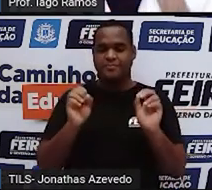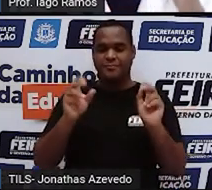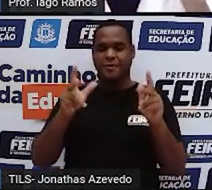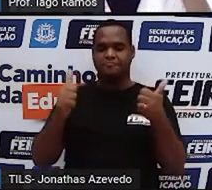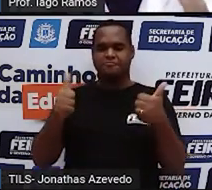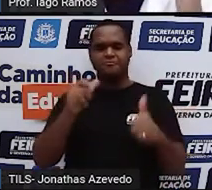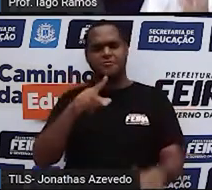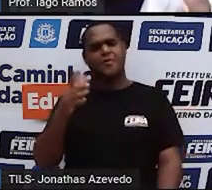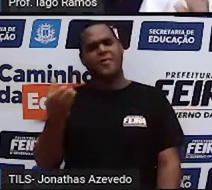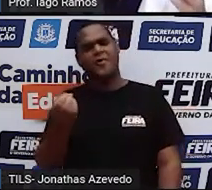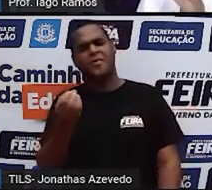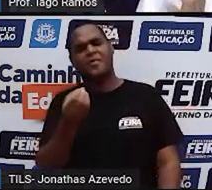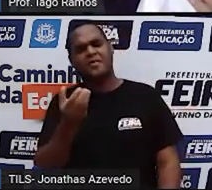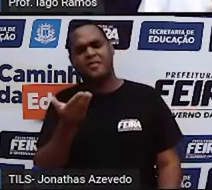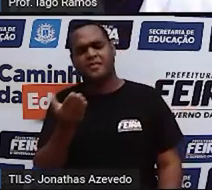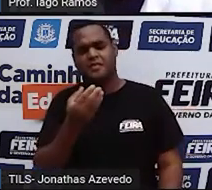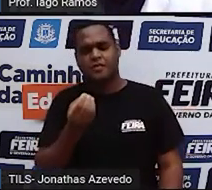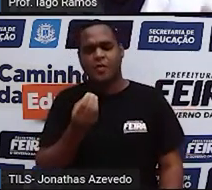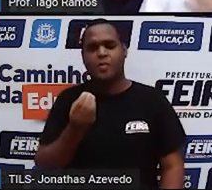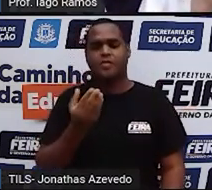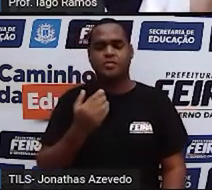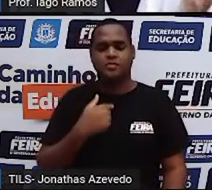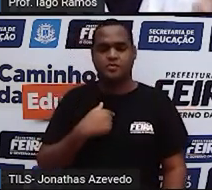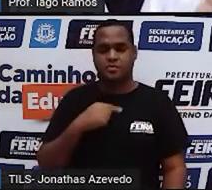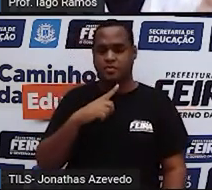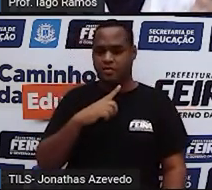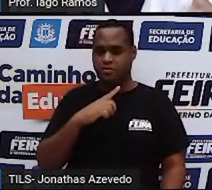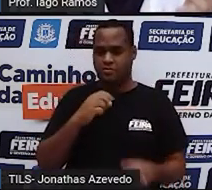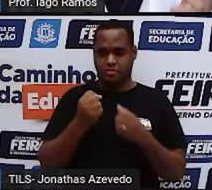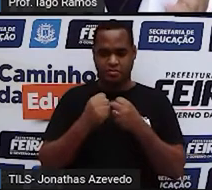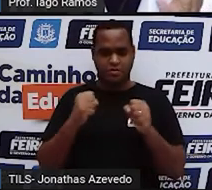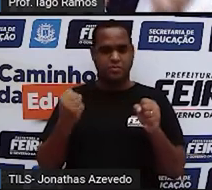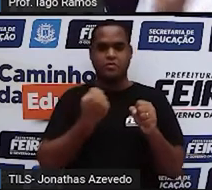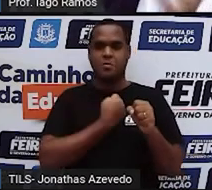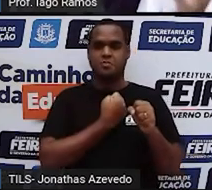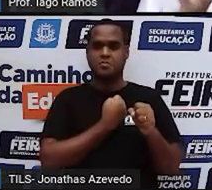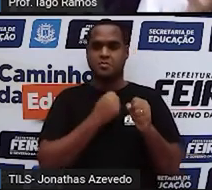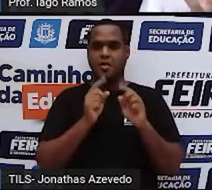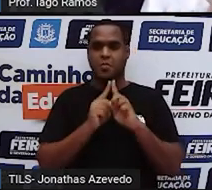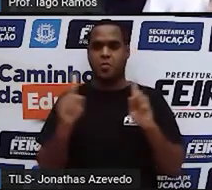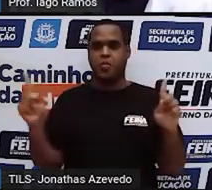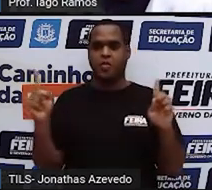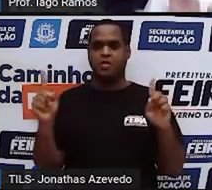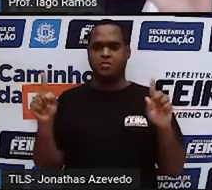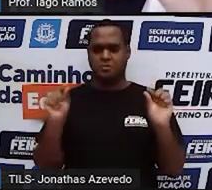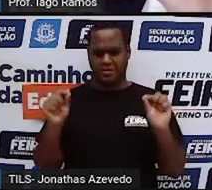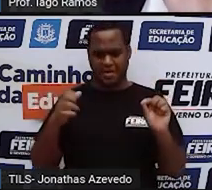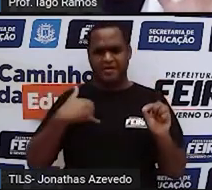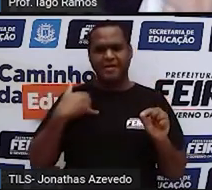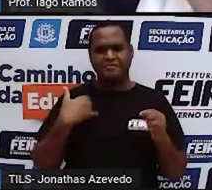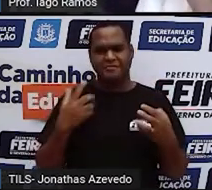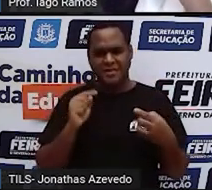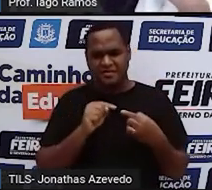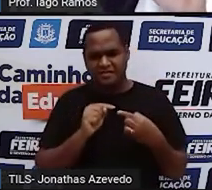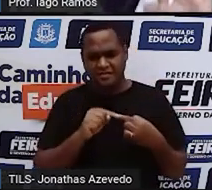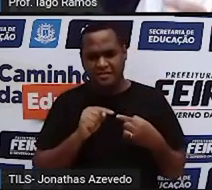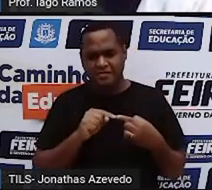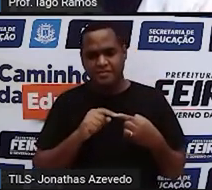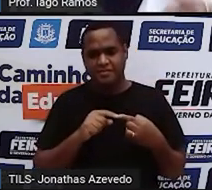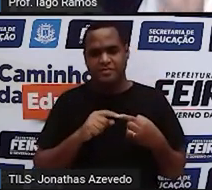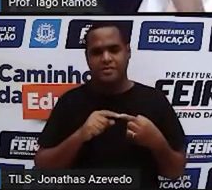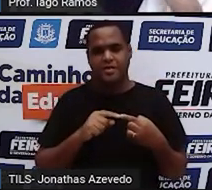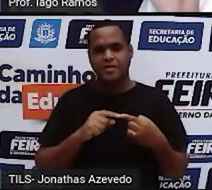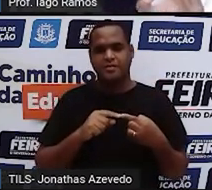Professor, como assim? Tem um número aqui imenso. O que é que isso tem a ver com a minha idade? Eu tenho